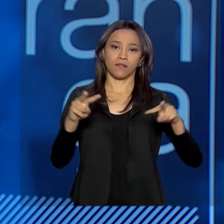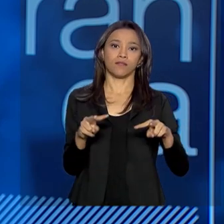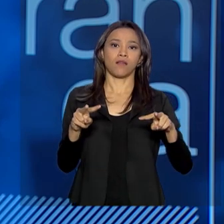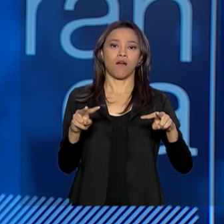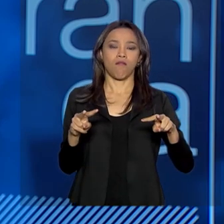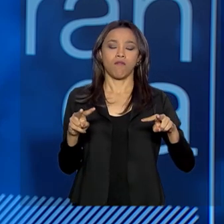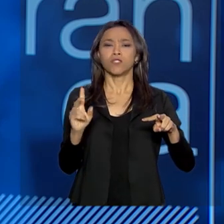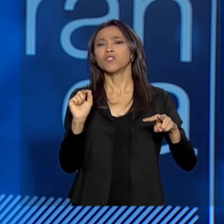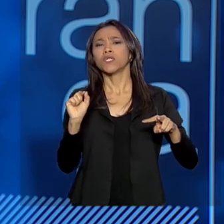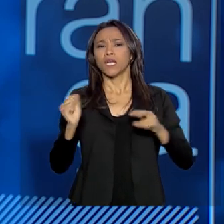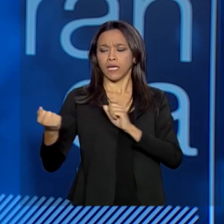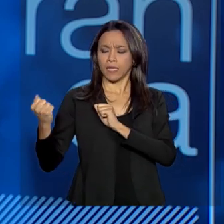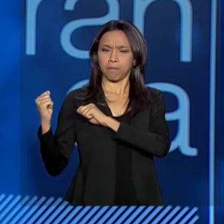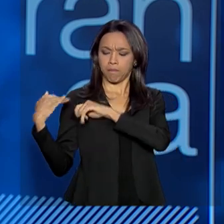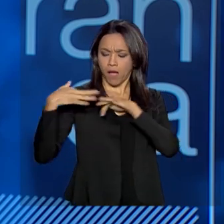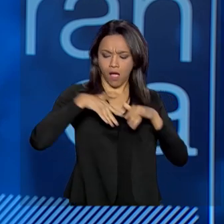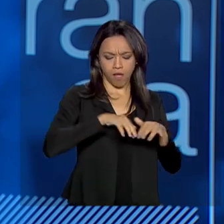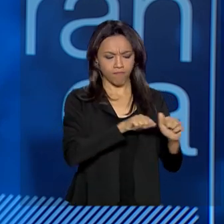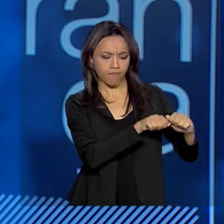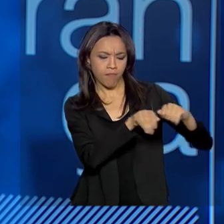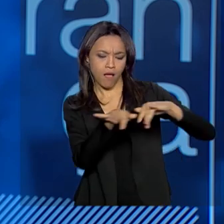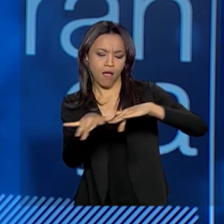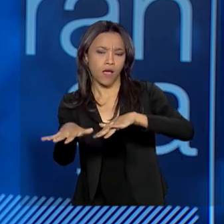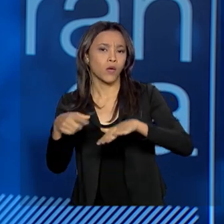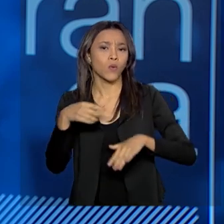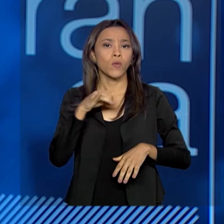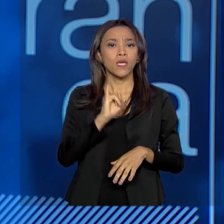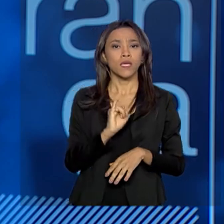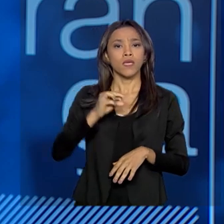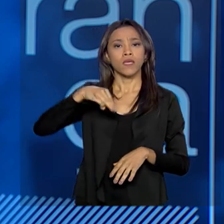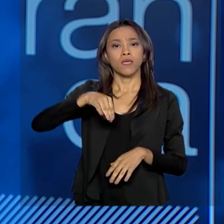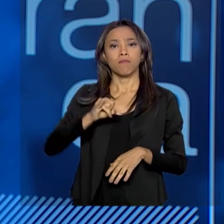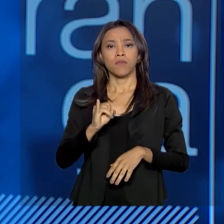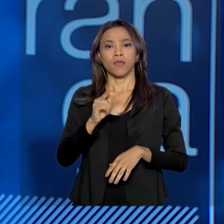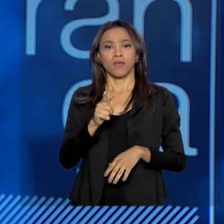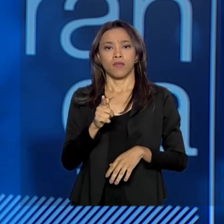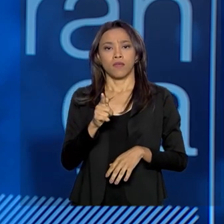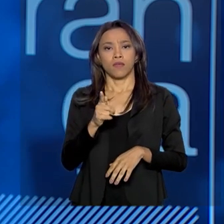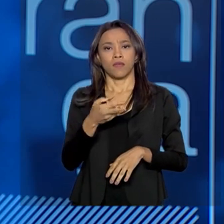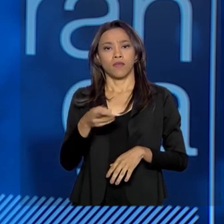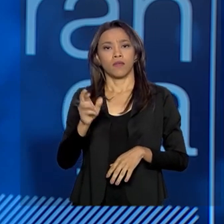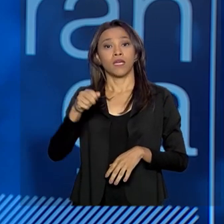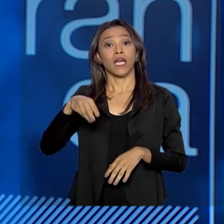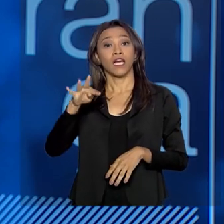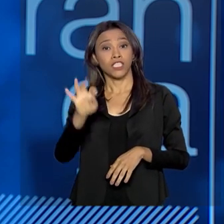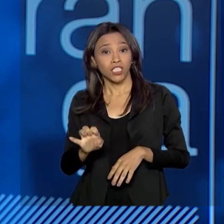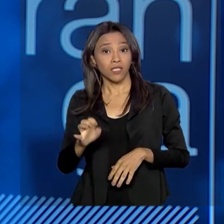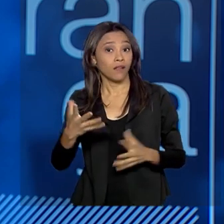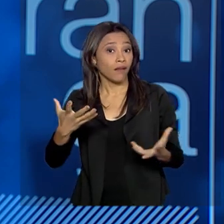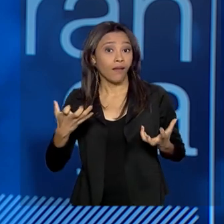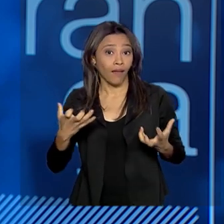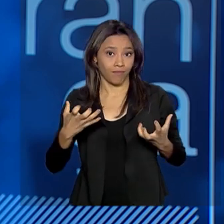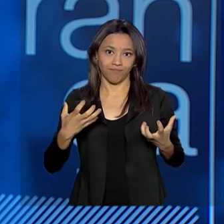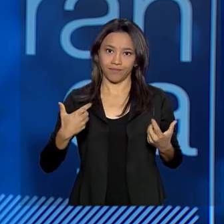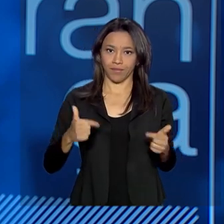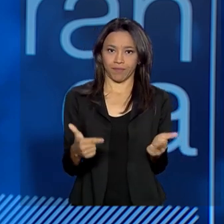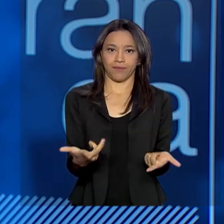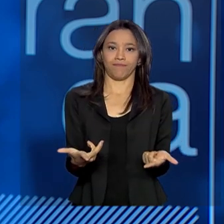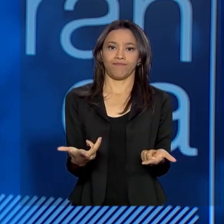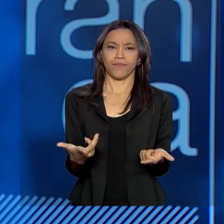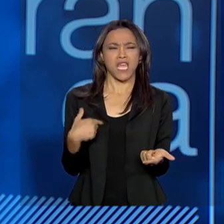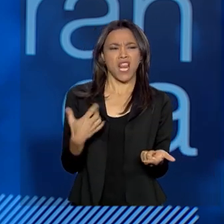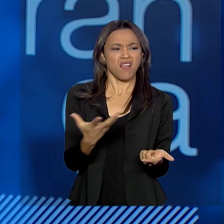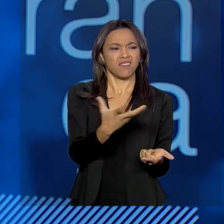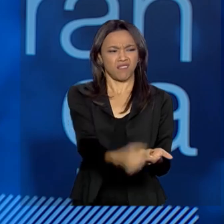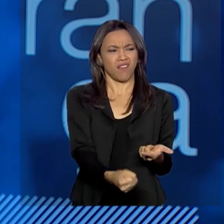imigrante. O imigrante, ele aposta tudo naquele trabalho. Muitas vezes ele